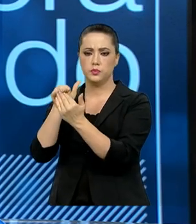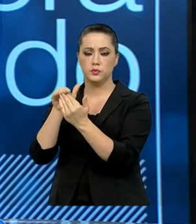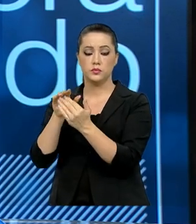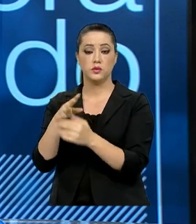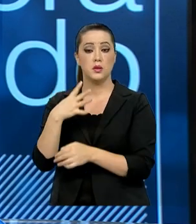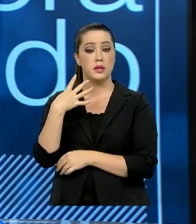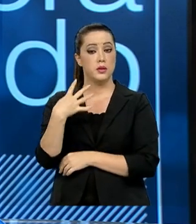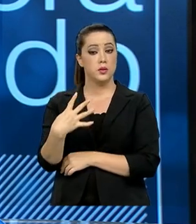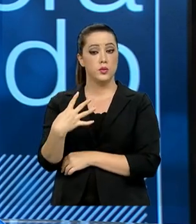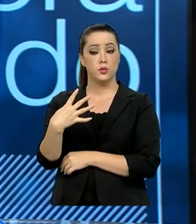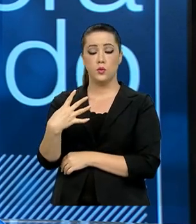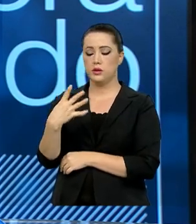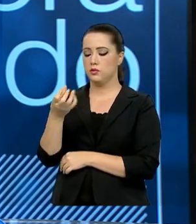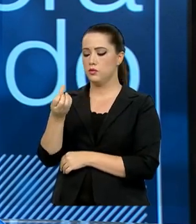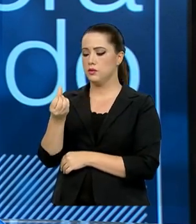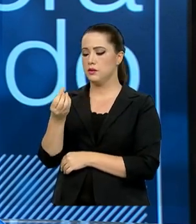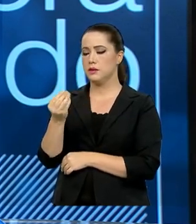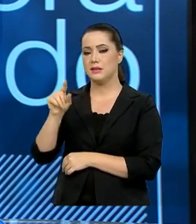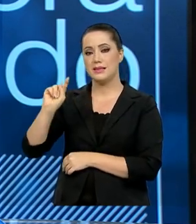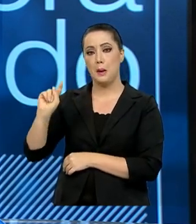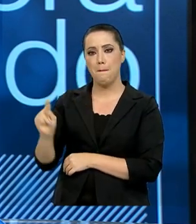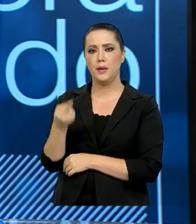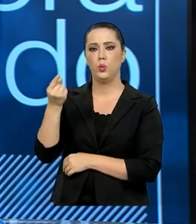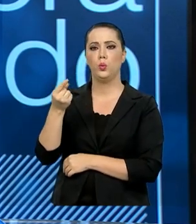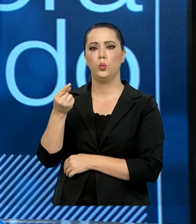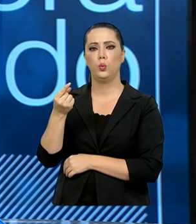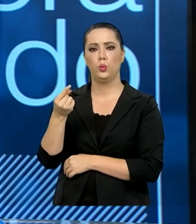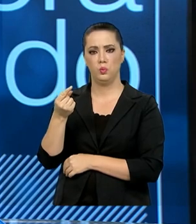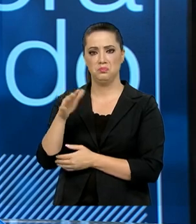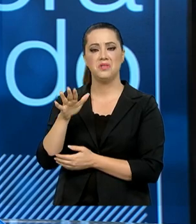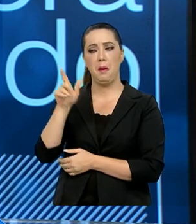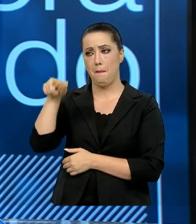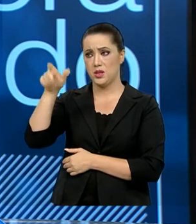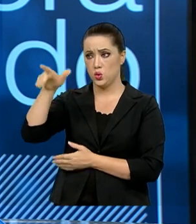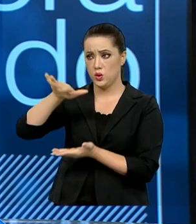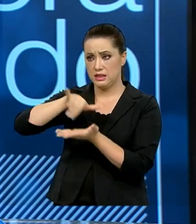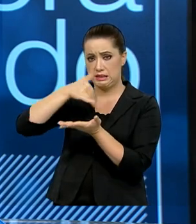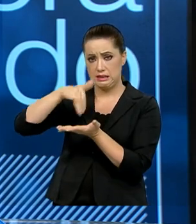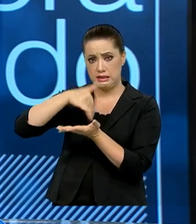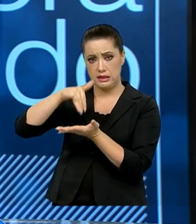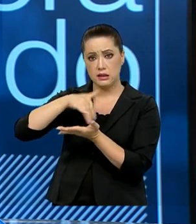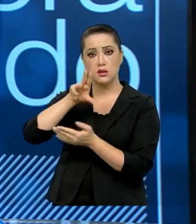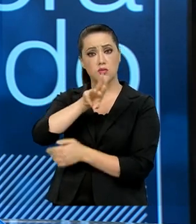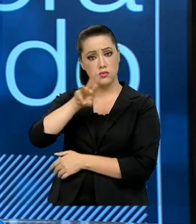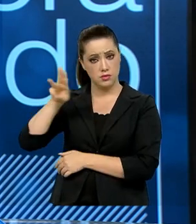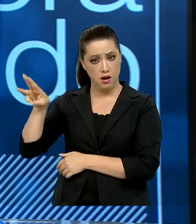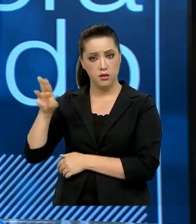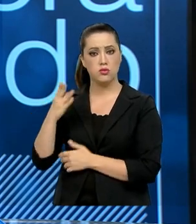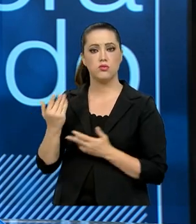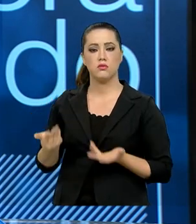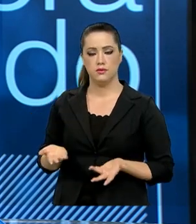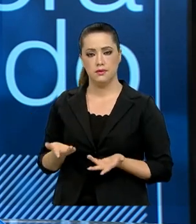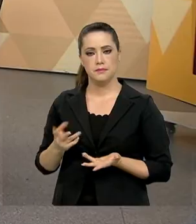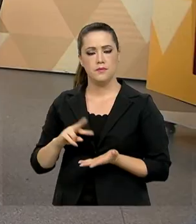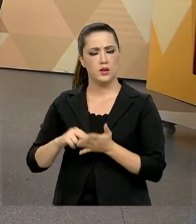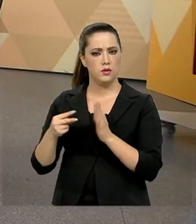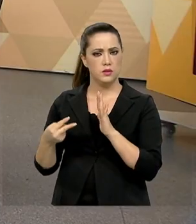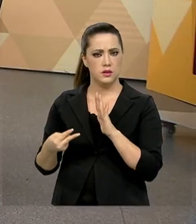460 mil usuários cadastrados no nosso portal de periódicos hoje. Ou seja, atende uma